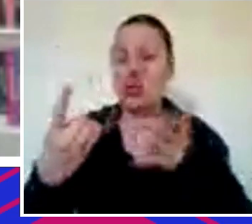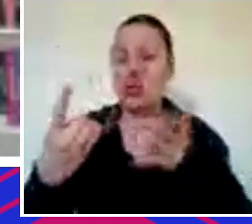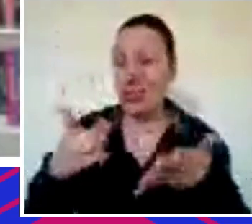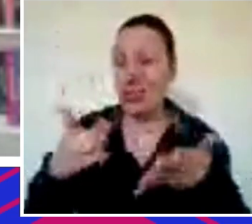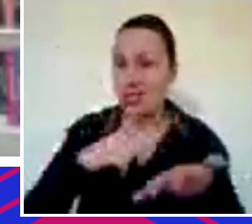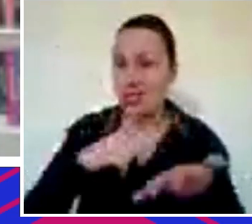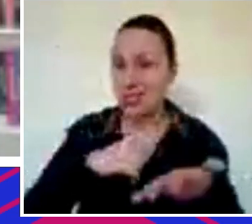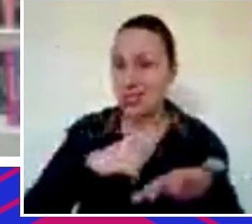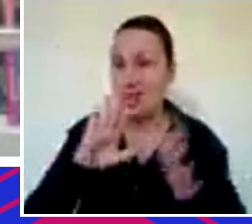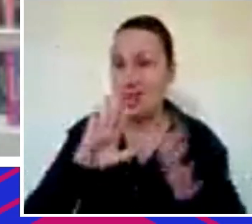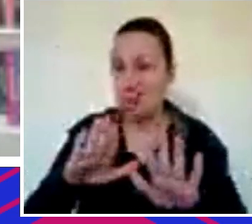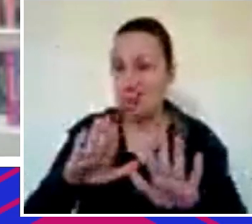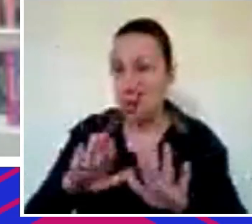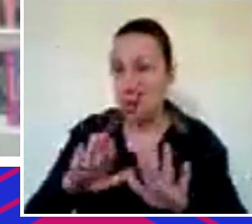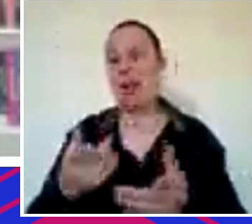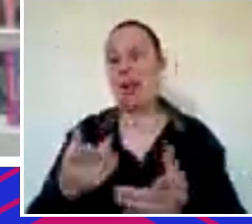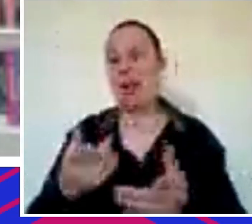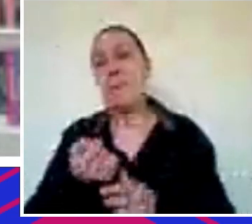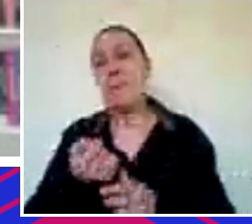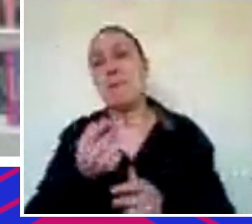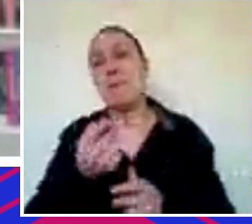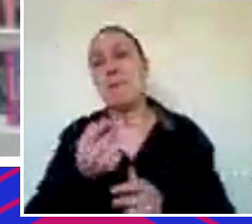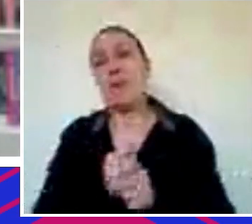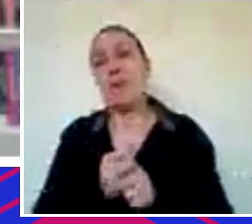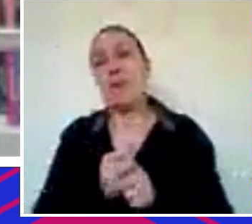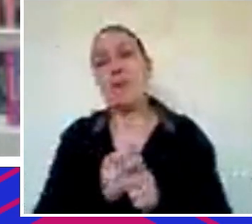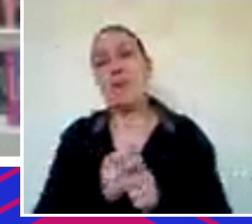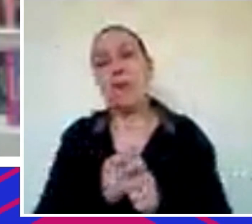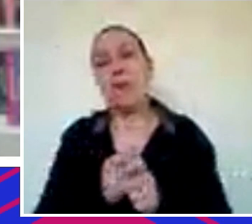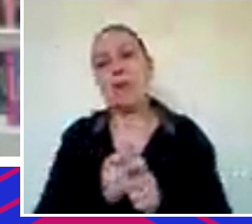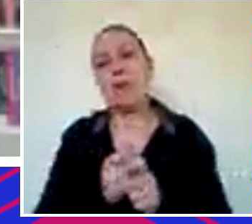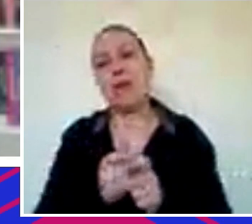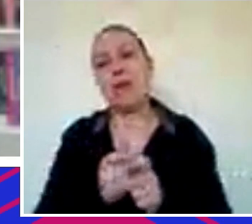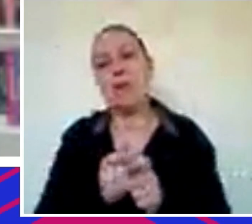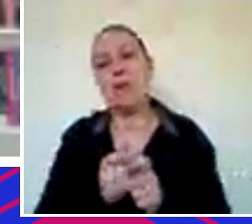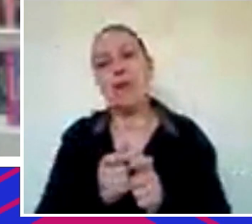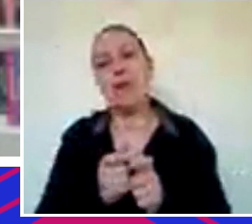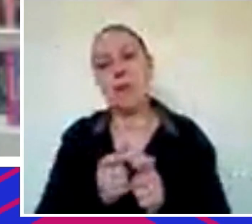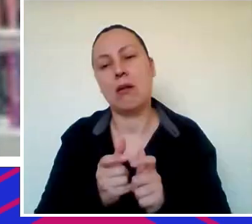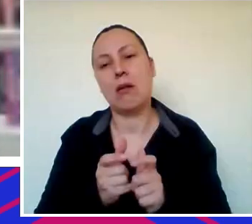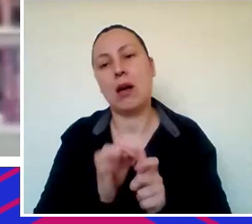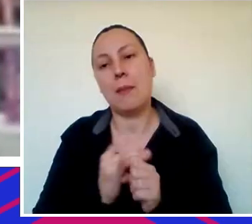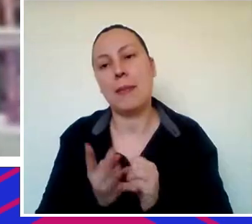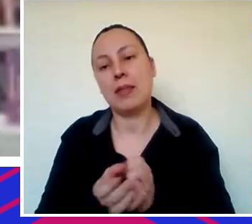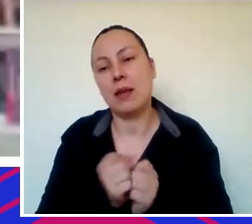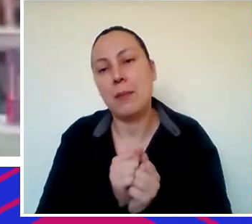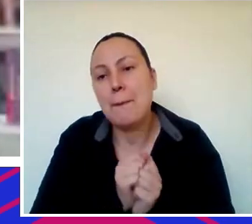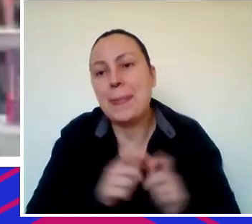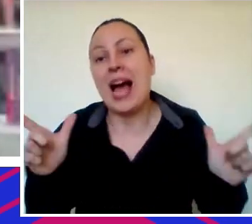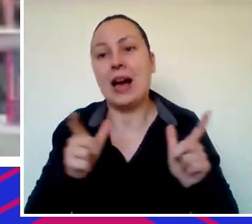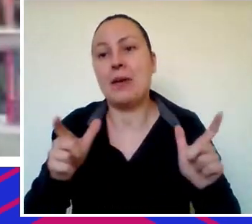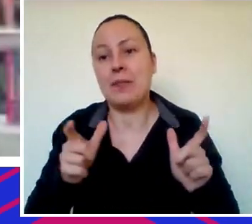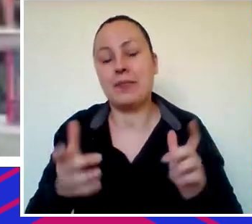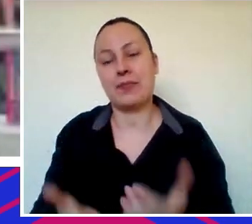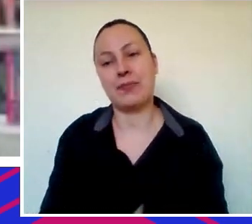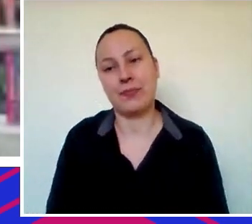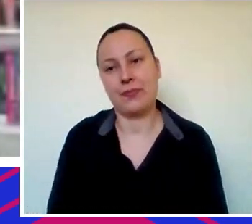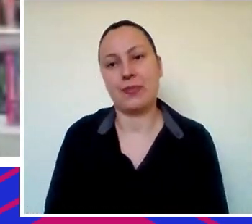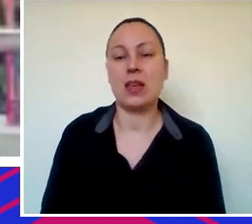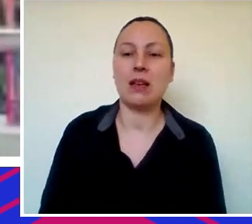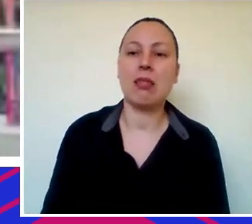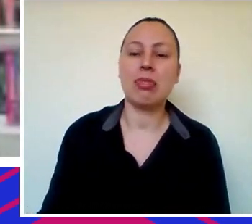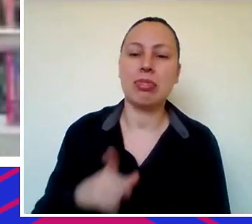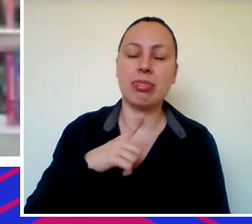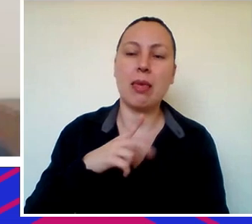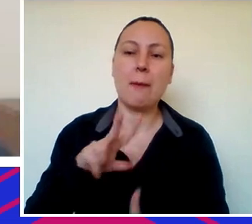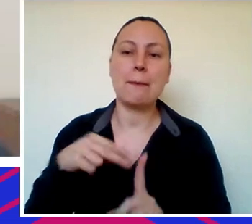as projeções eram de 20, 30 anos para adoção. Algumas coisas vão acontecer mais rápido, né? Forçado. Tem um aspecto bacana aí que